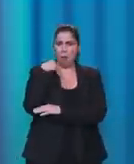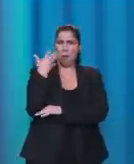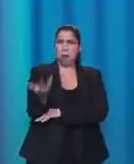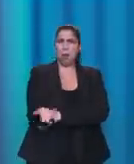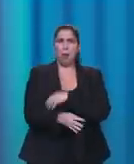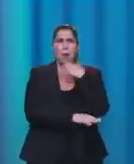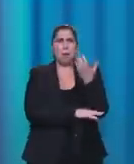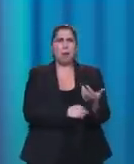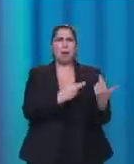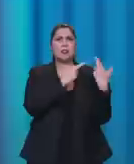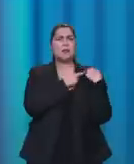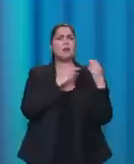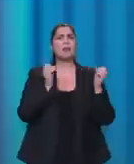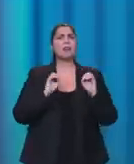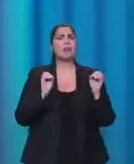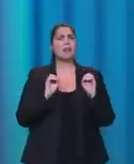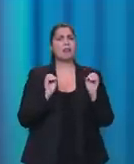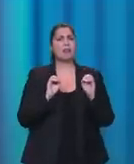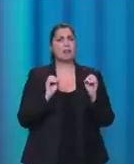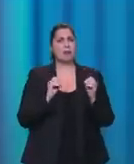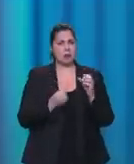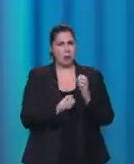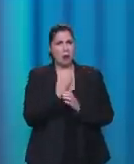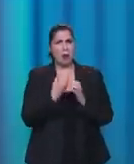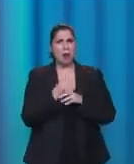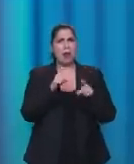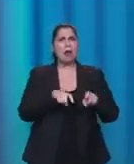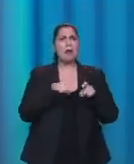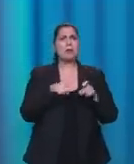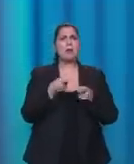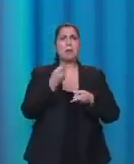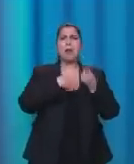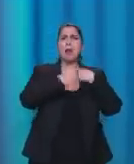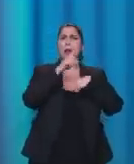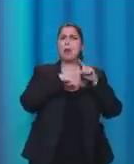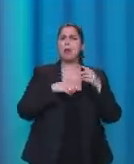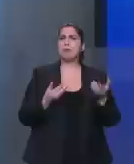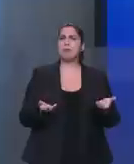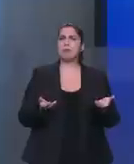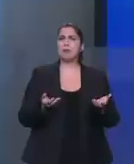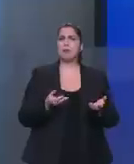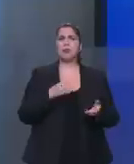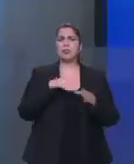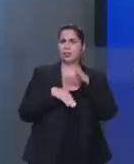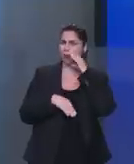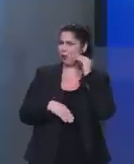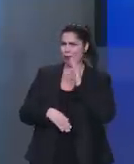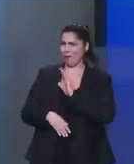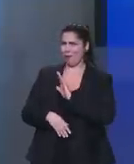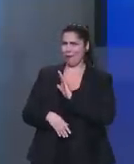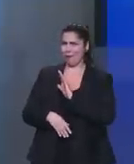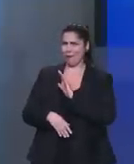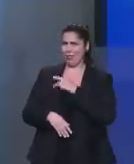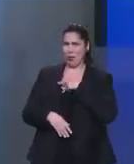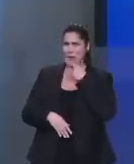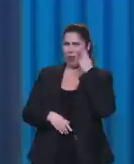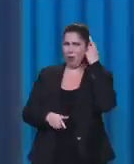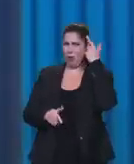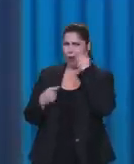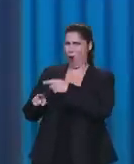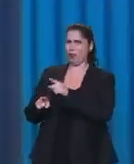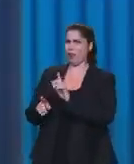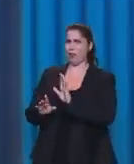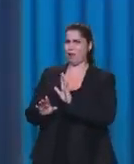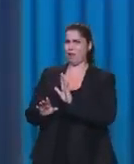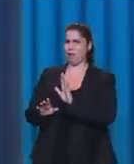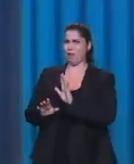para aumentar a produção agrícola nesse país? Em absoluto. Nós temos que reprimir com toda dureza e, infelizmente, as